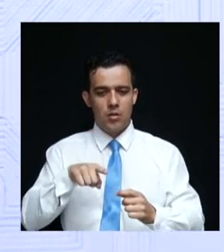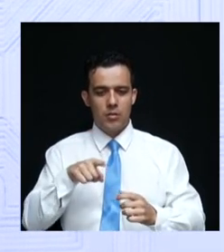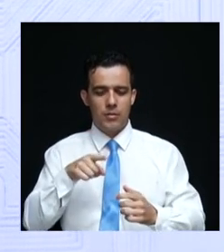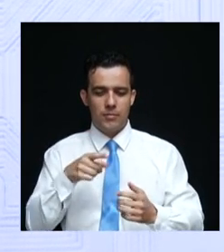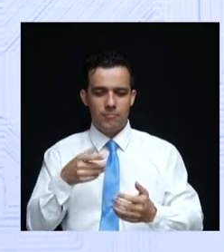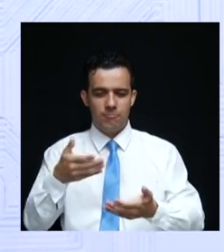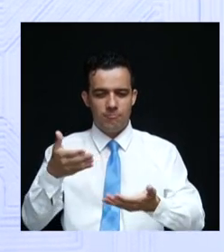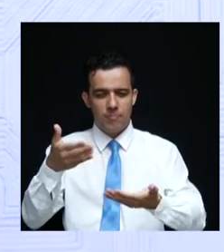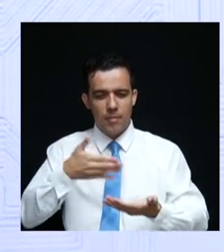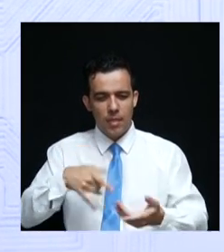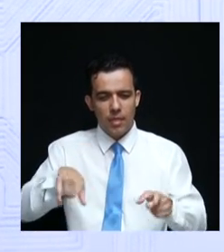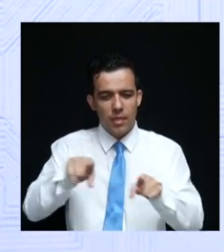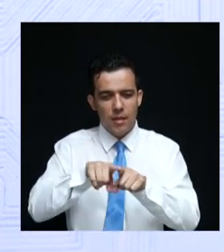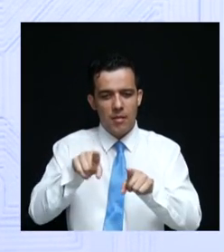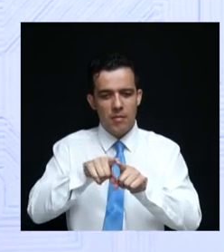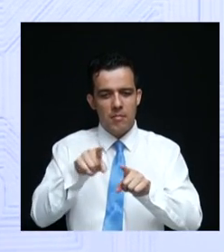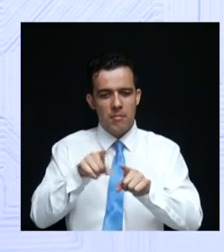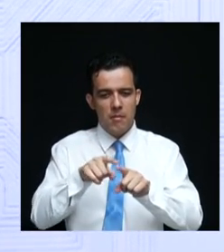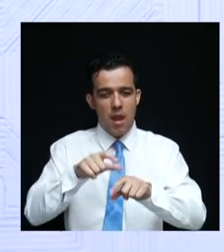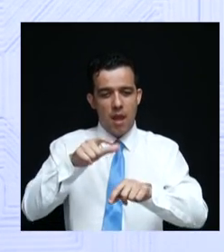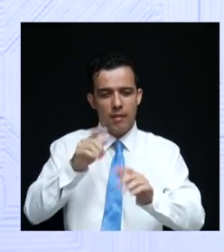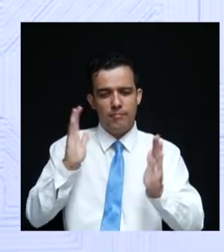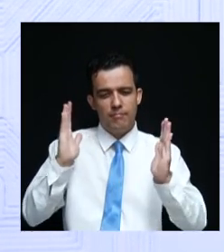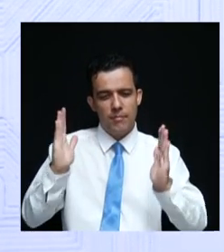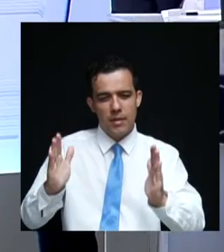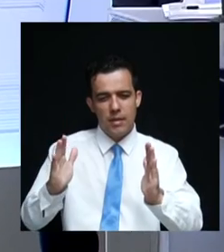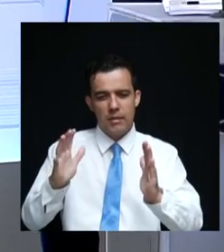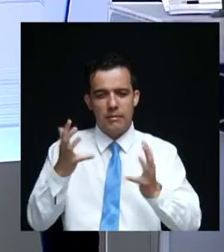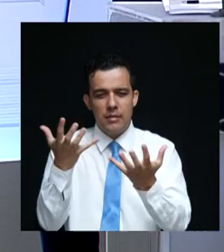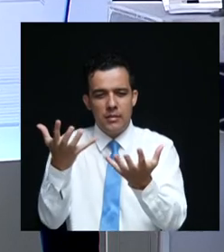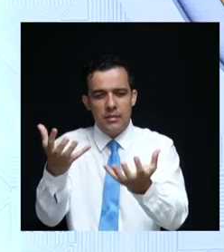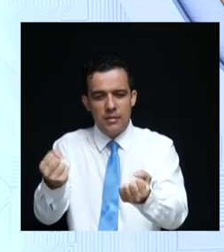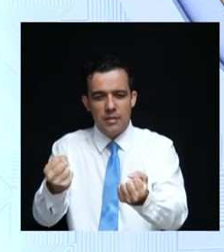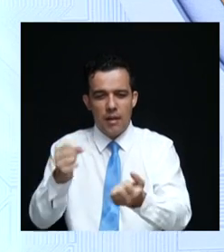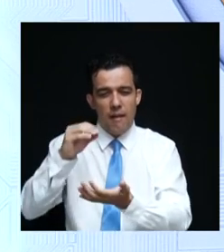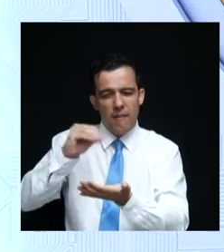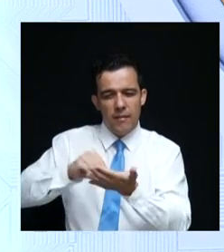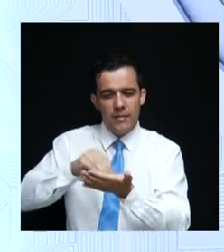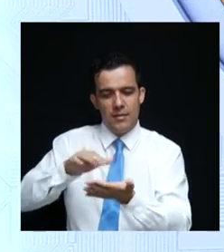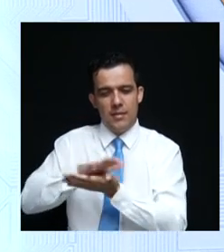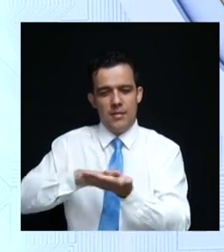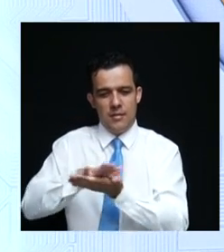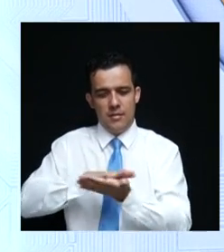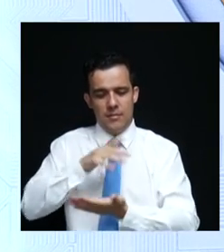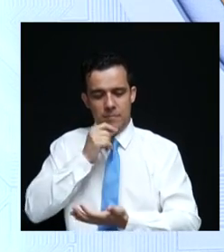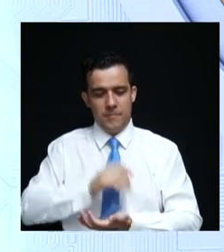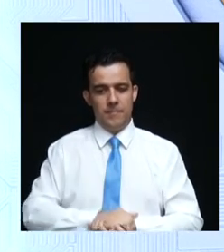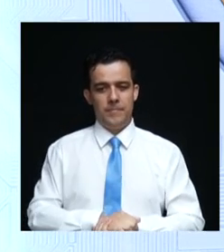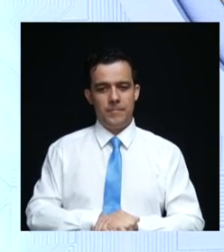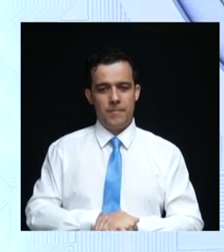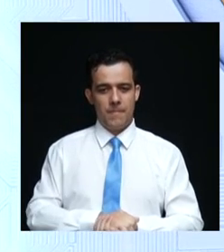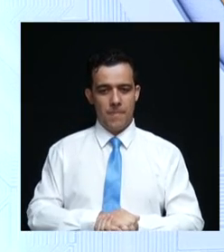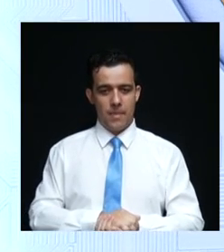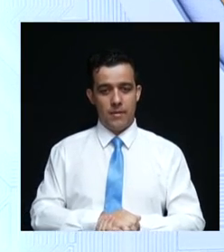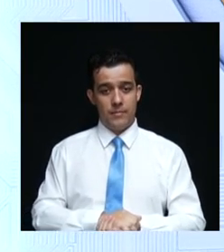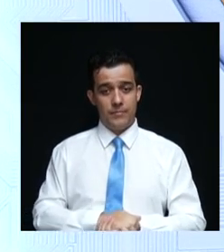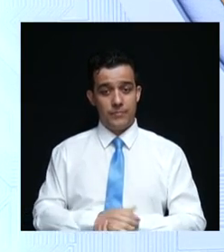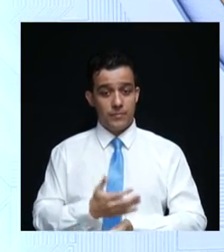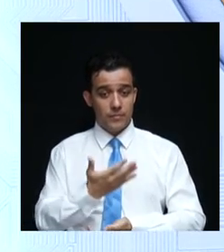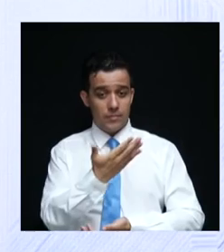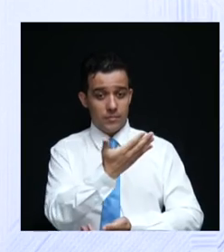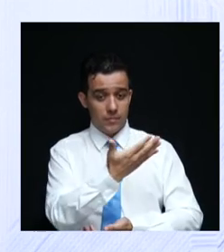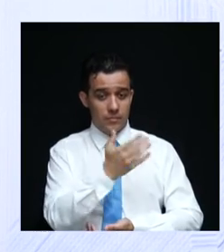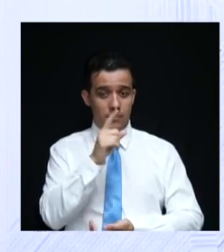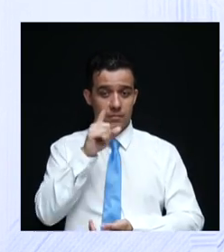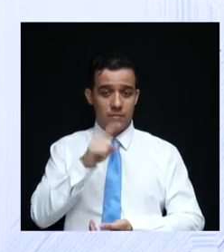demanda também no período da seca, sem escassez. O comentário de Wesley Garcia. Candidato, o senhor é da